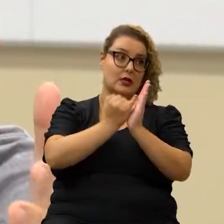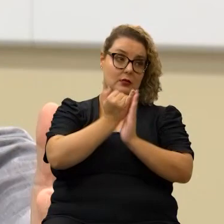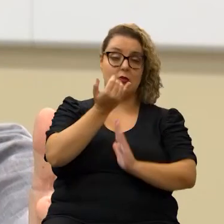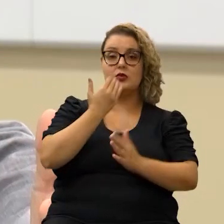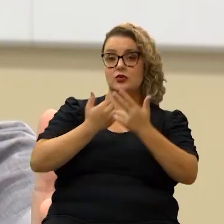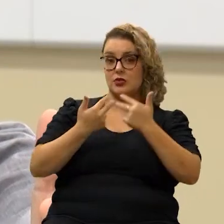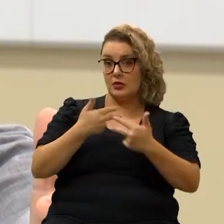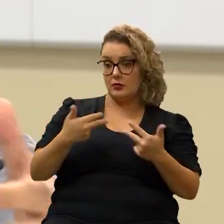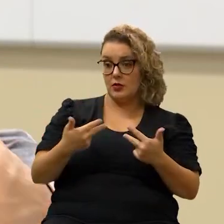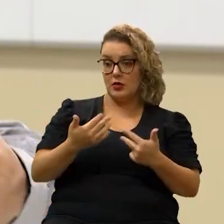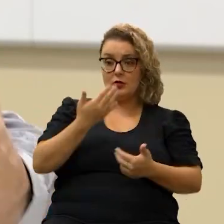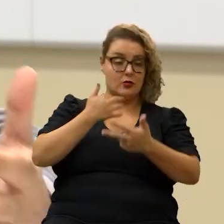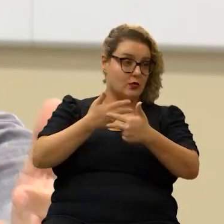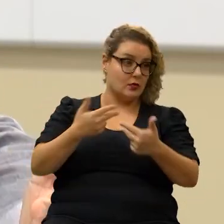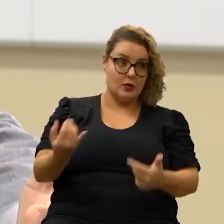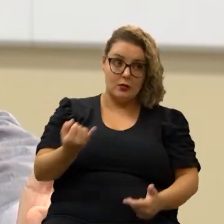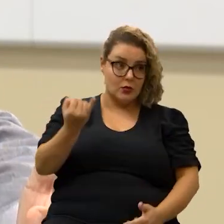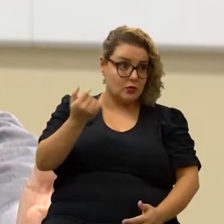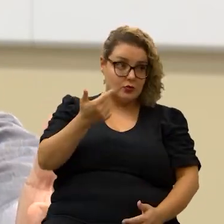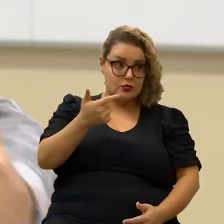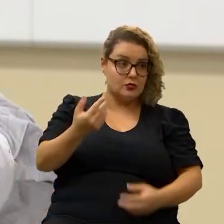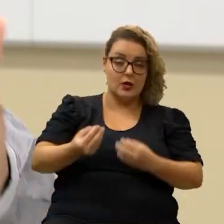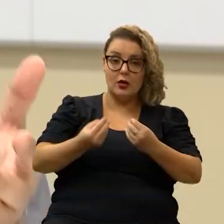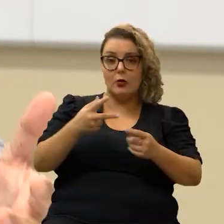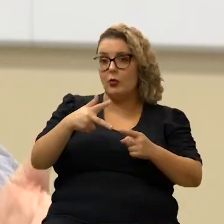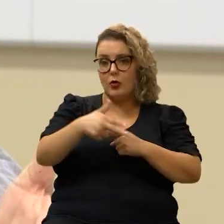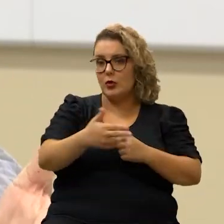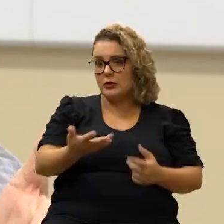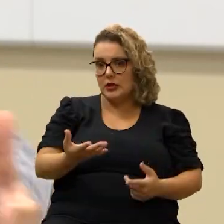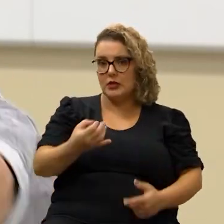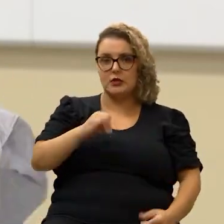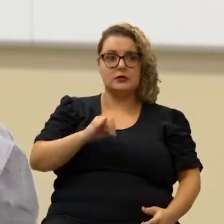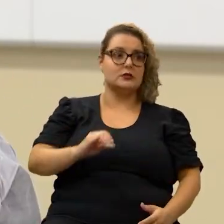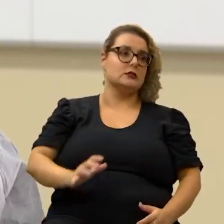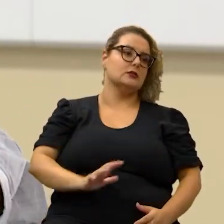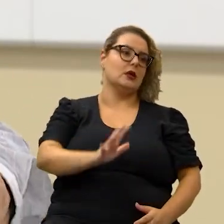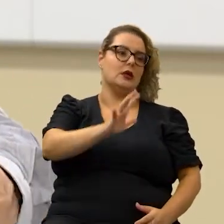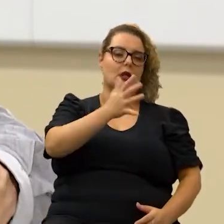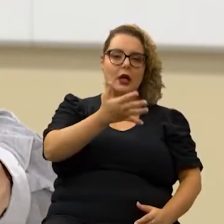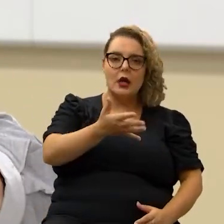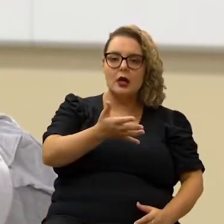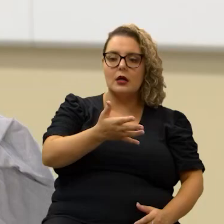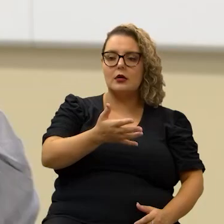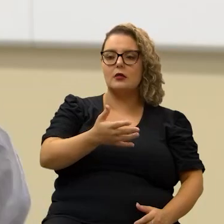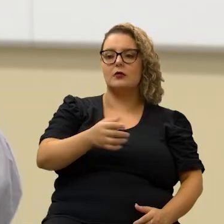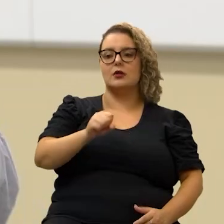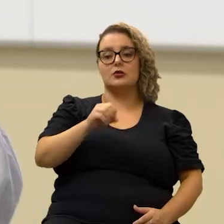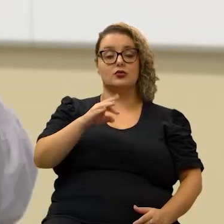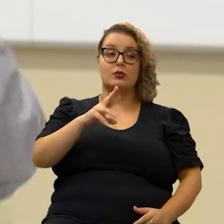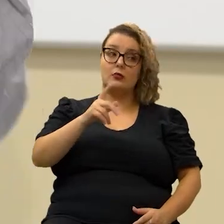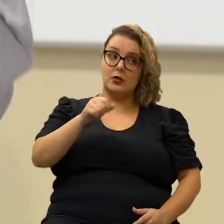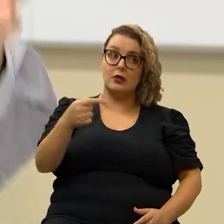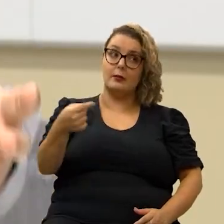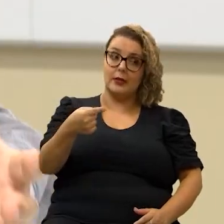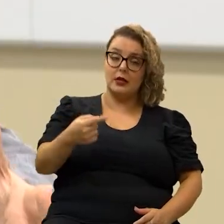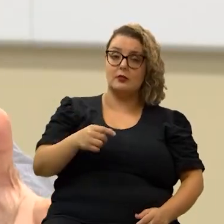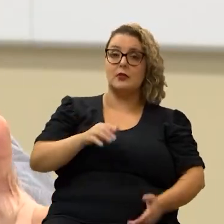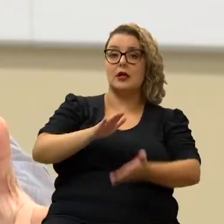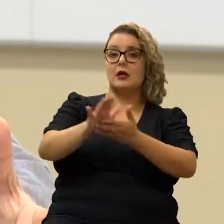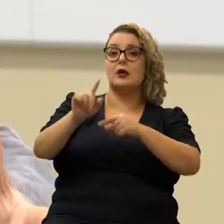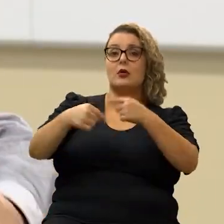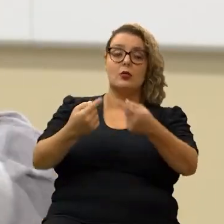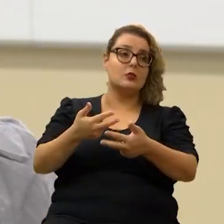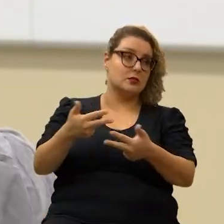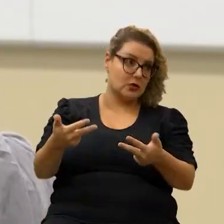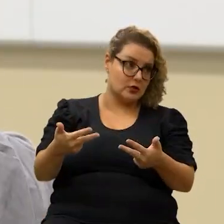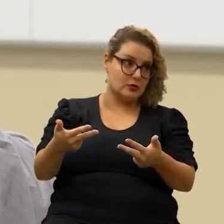inflação de alimentos os alimentos são essenciais você não tem como cortar se aumenta preço significa que vai sobrar menos para você gastar com outras